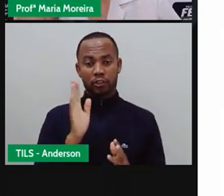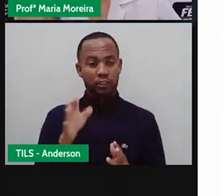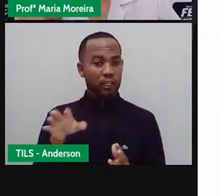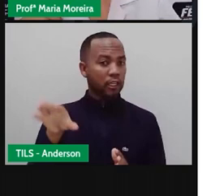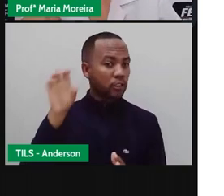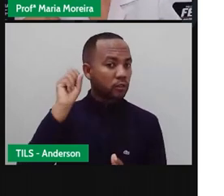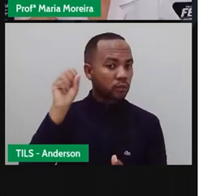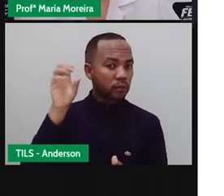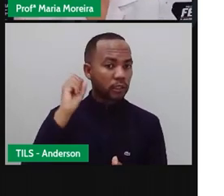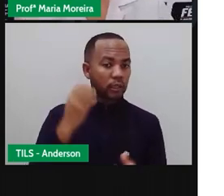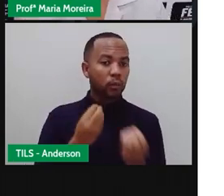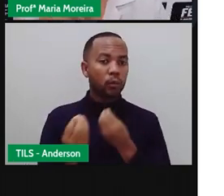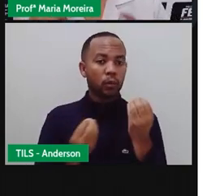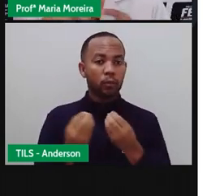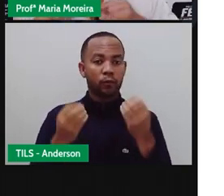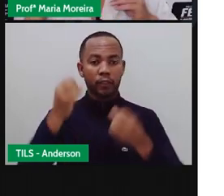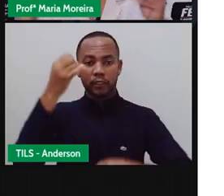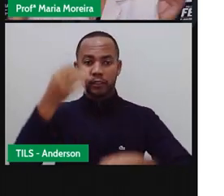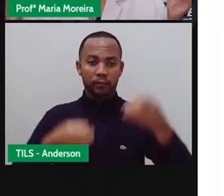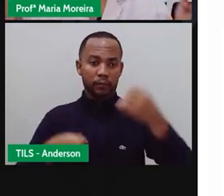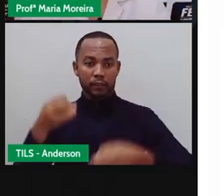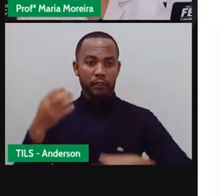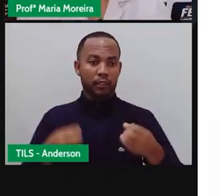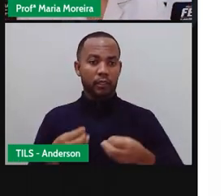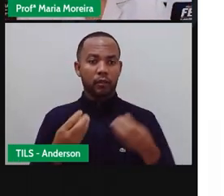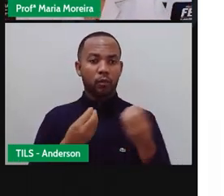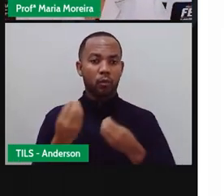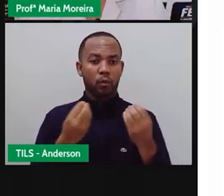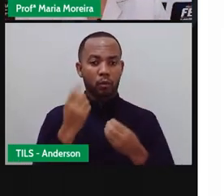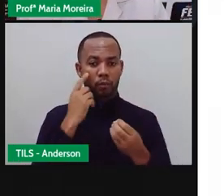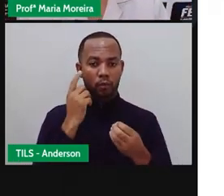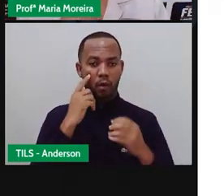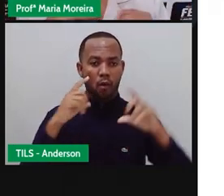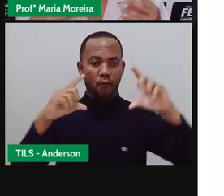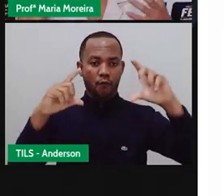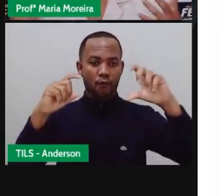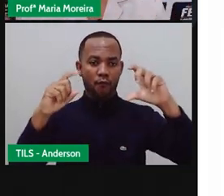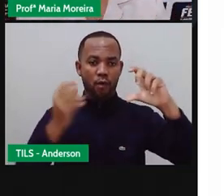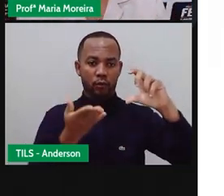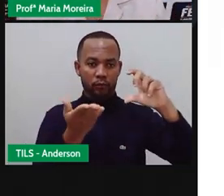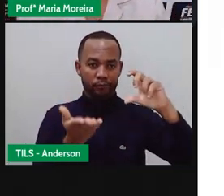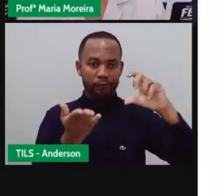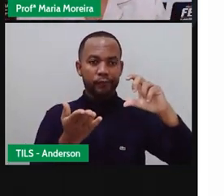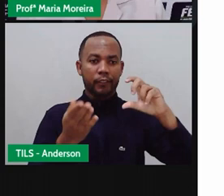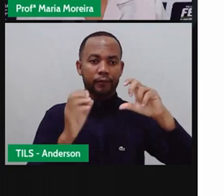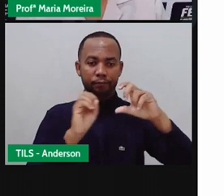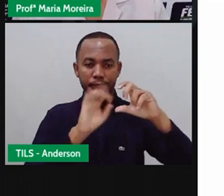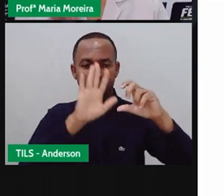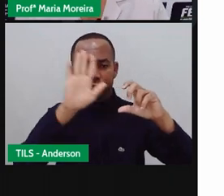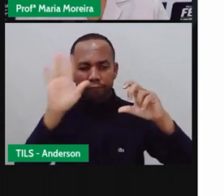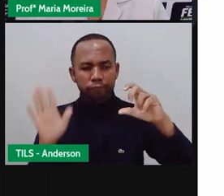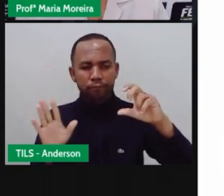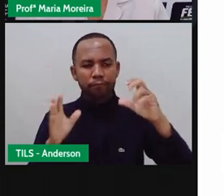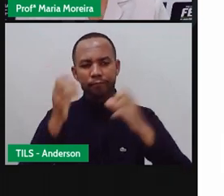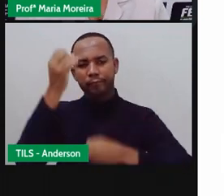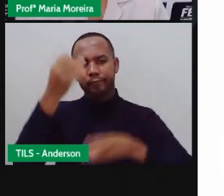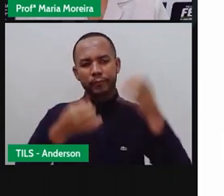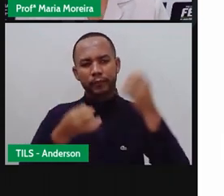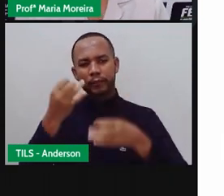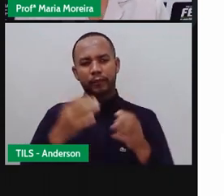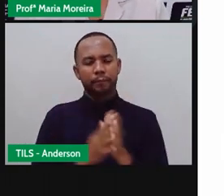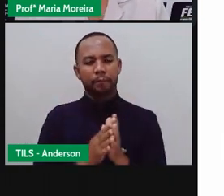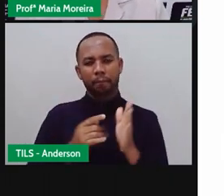os sons, certo? E agora a gente vai destrinchar isso aí Deixar isso um pouco mais claro para vocês Vamos lá